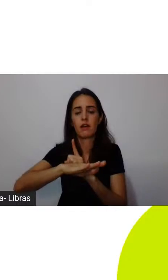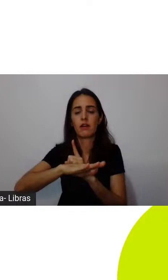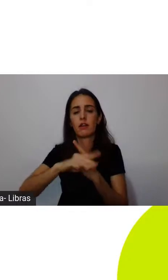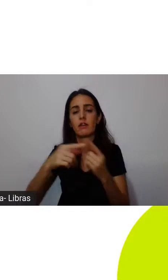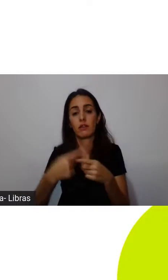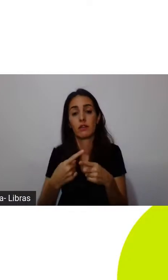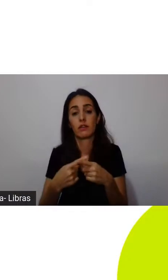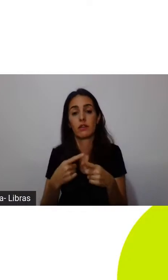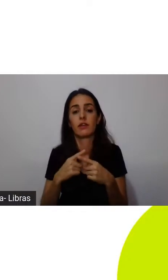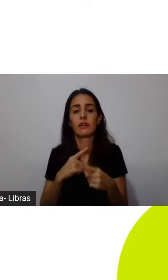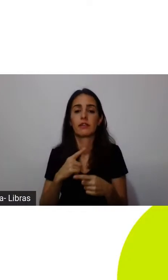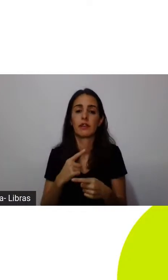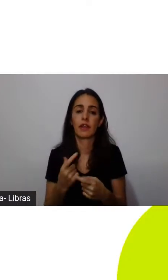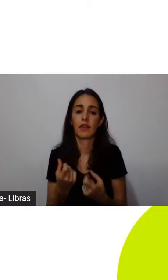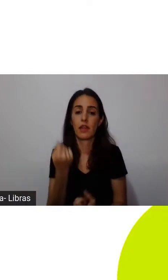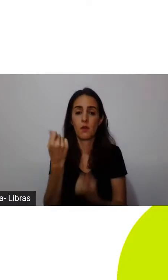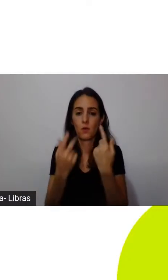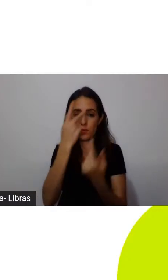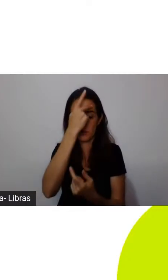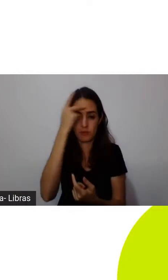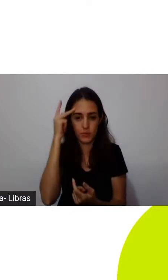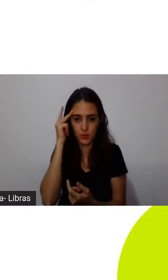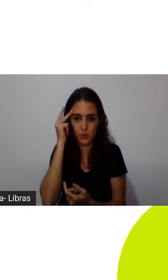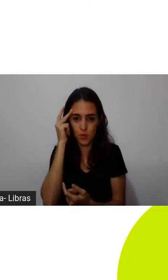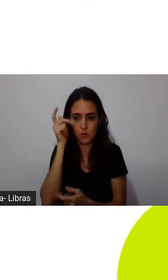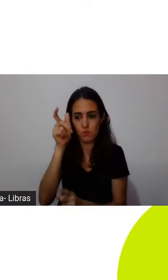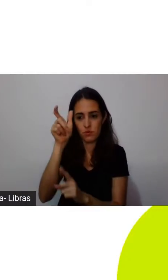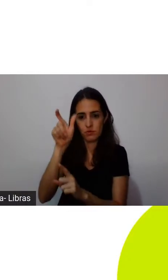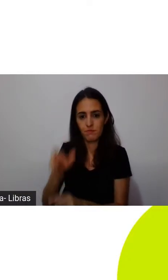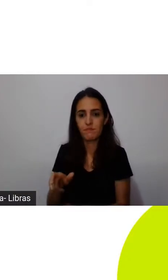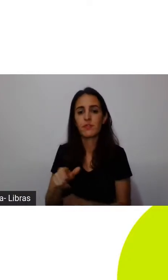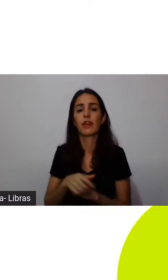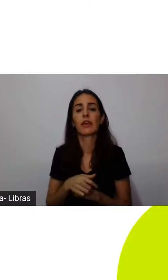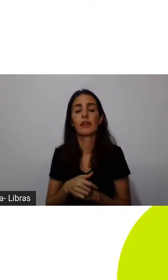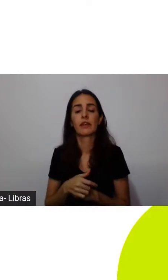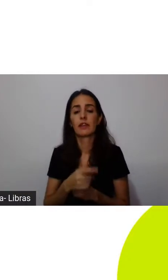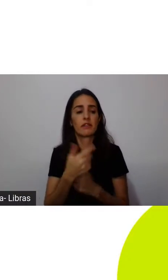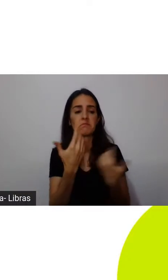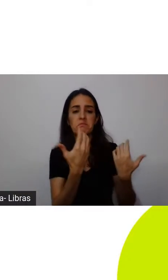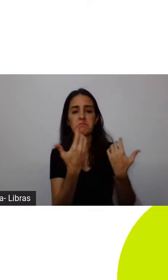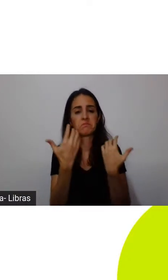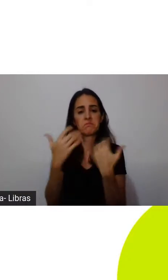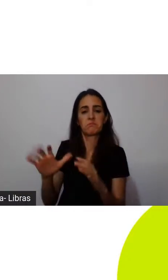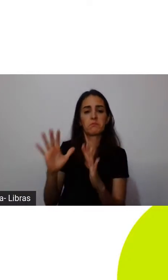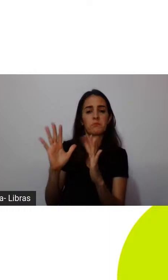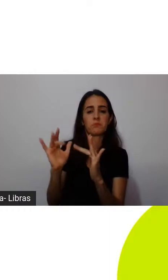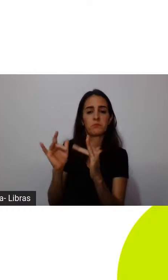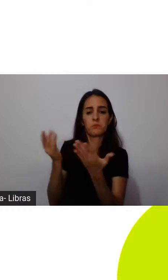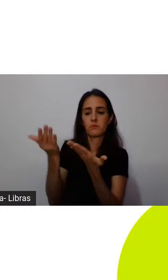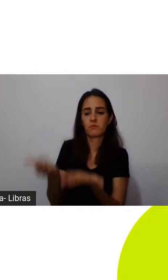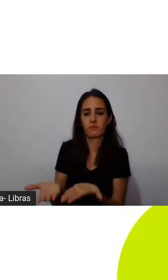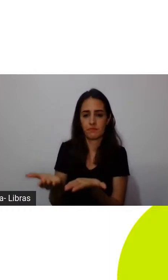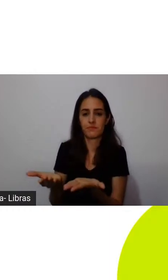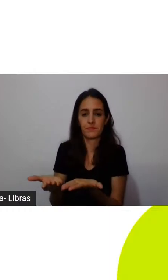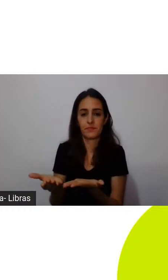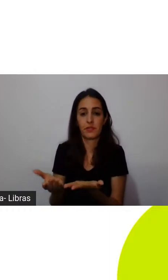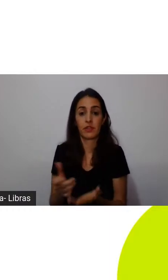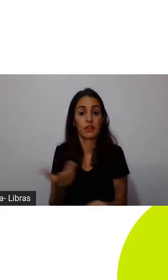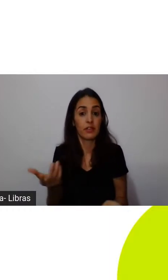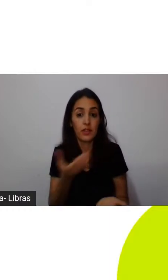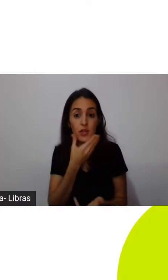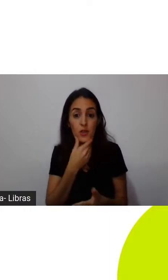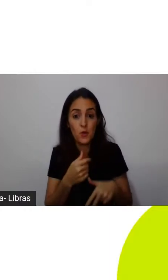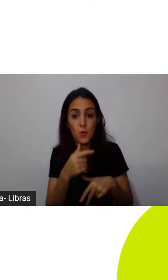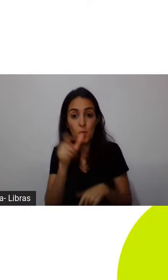Aqueles que Ninguém Namora, que fala justamente dessa questão e o nosso protagonista acha propósito assim